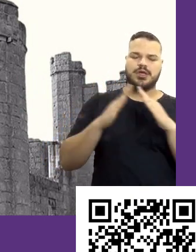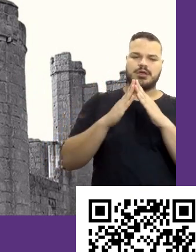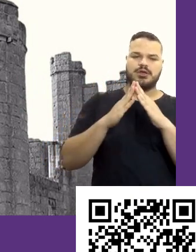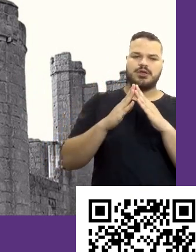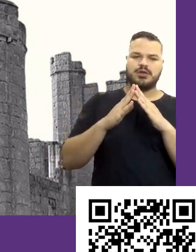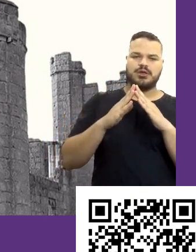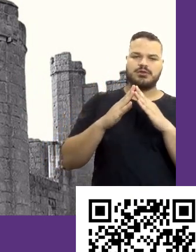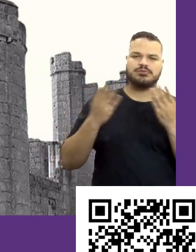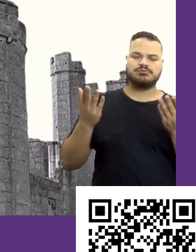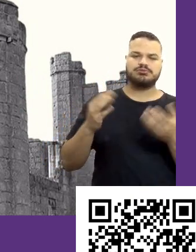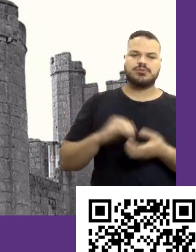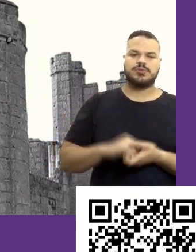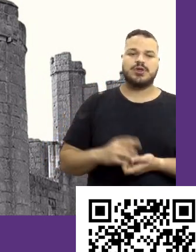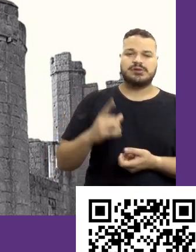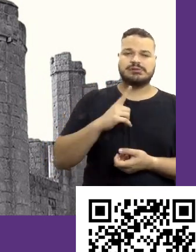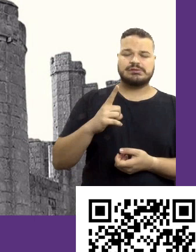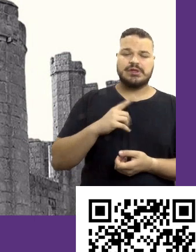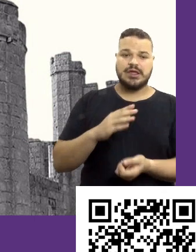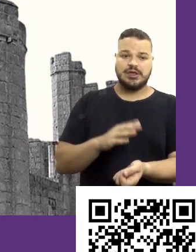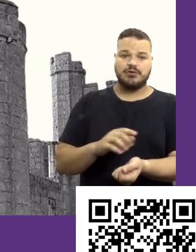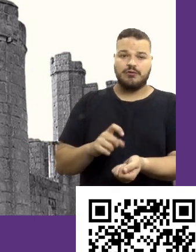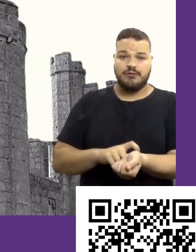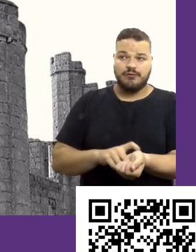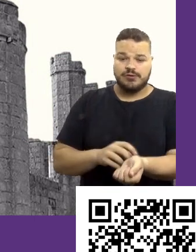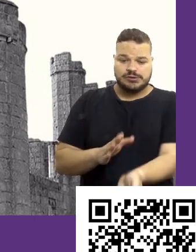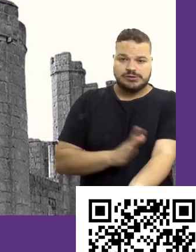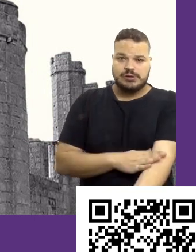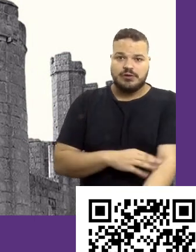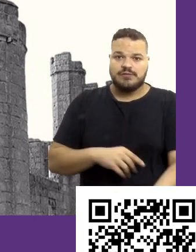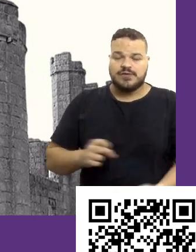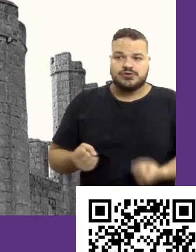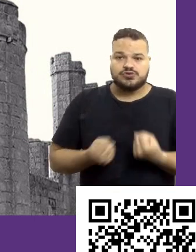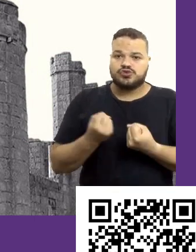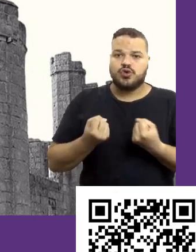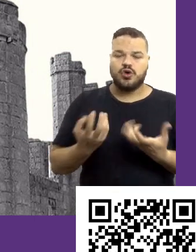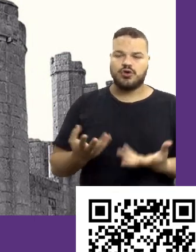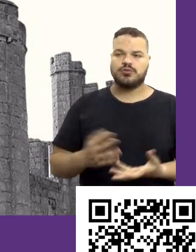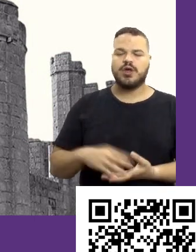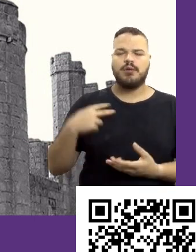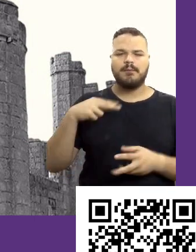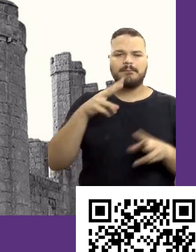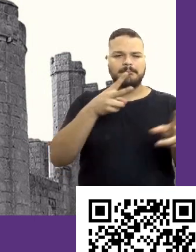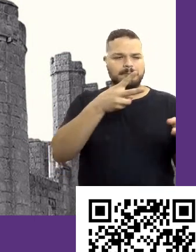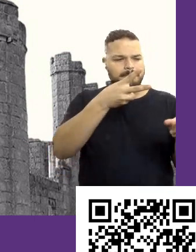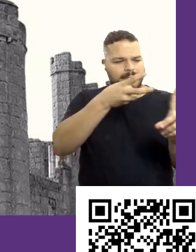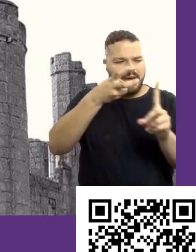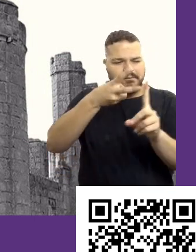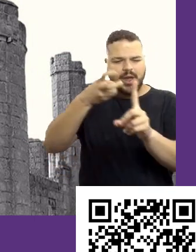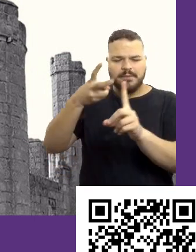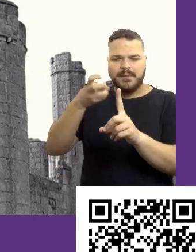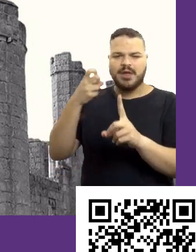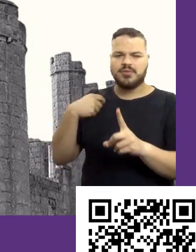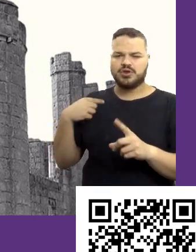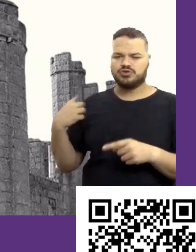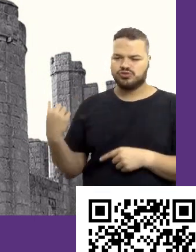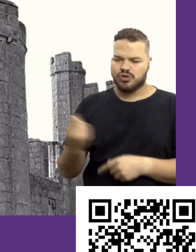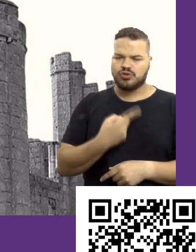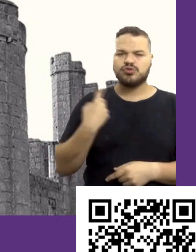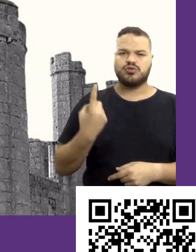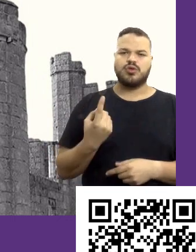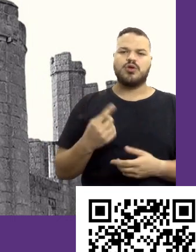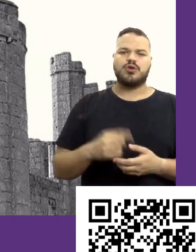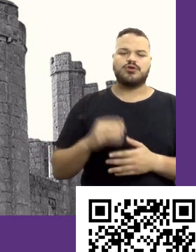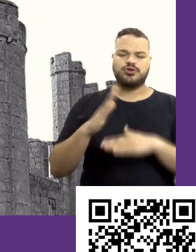Nós temos um vício e eu trabalho com gestão de carreira. Eu percebo o quanto que nós, profissionais, temos um vício